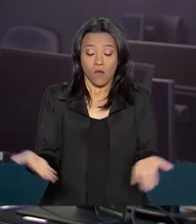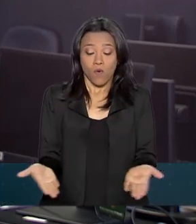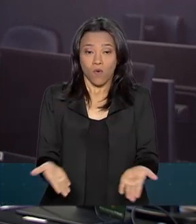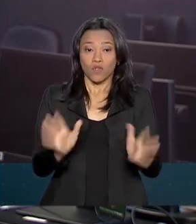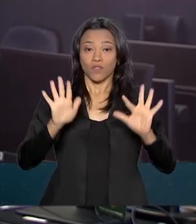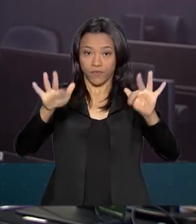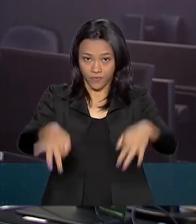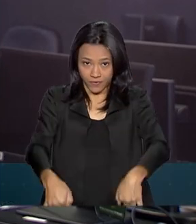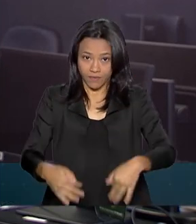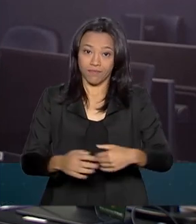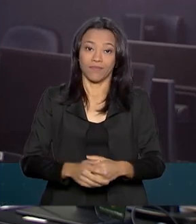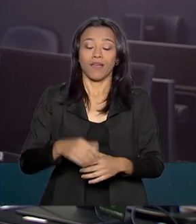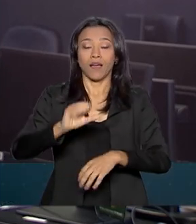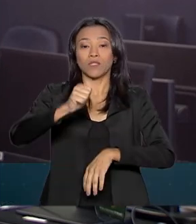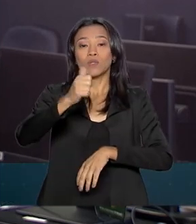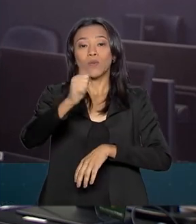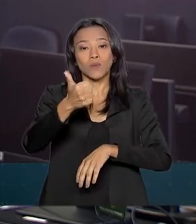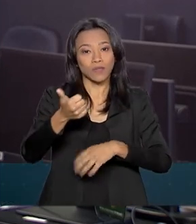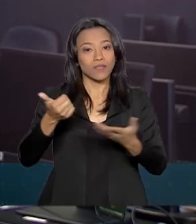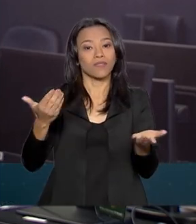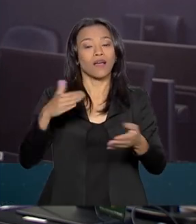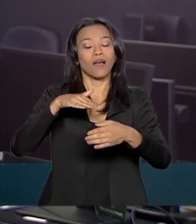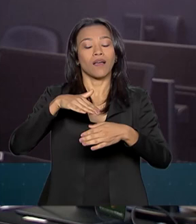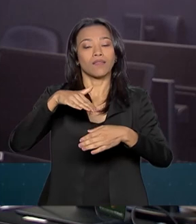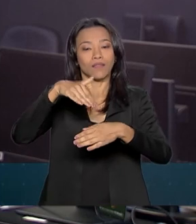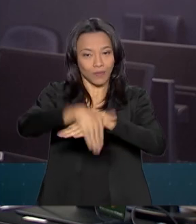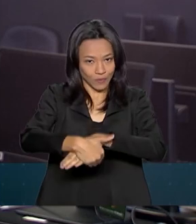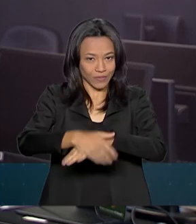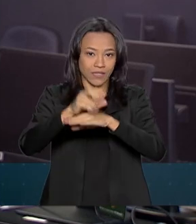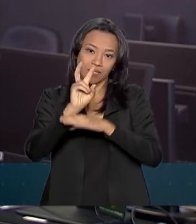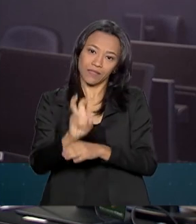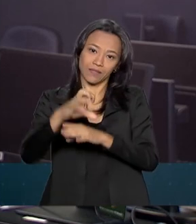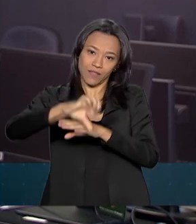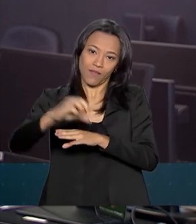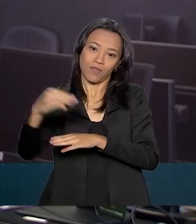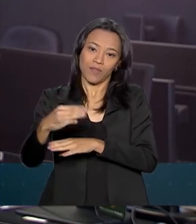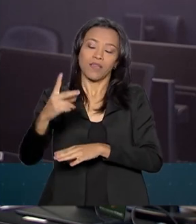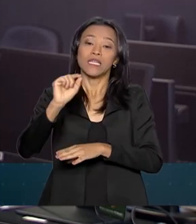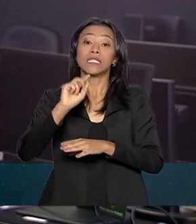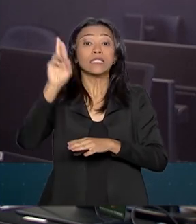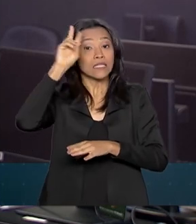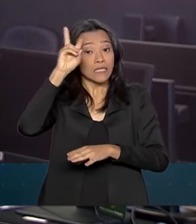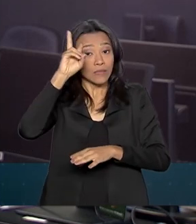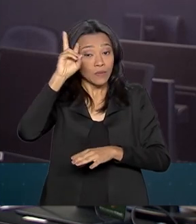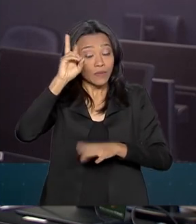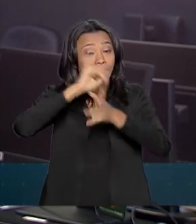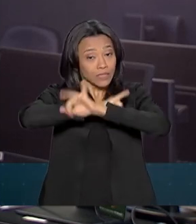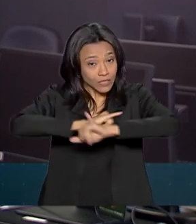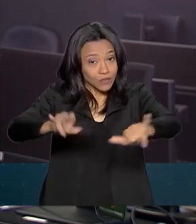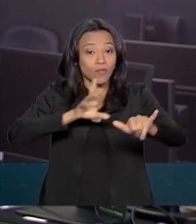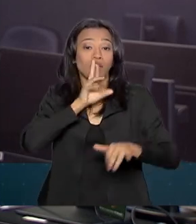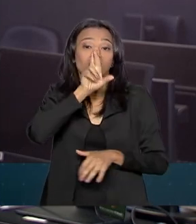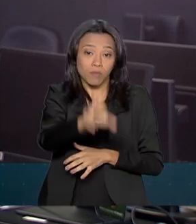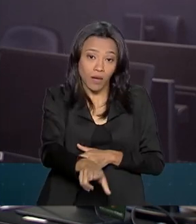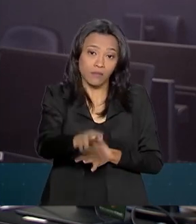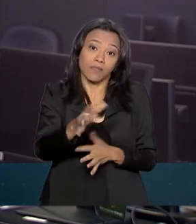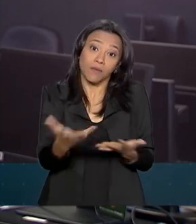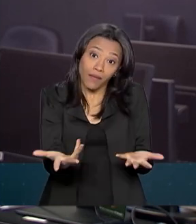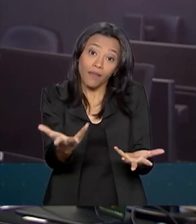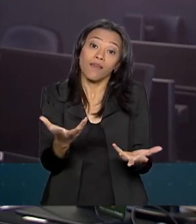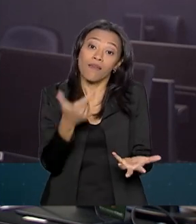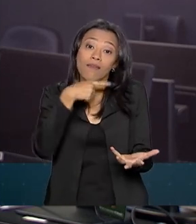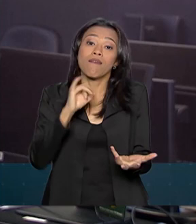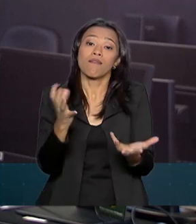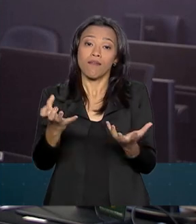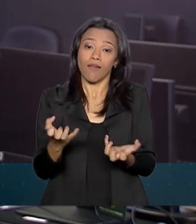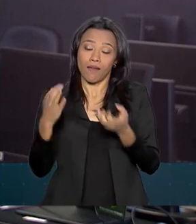59 minutos de hoje. E os resultados serão divulgados na próxima segunda-feira. Portanto, quem tem o sonho de